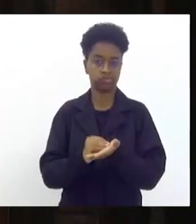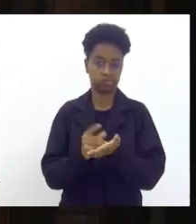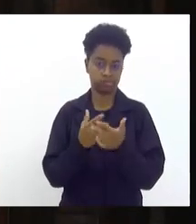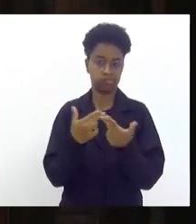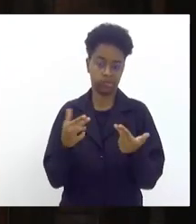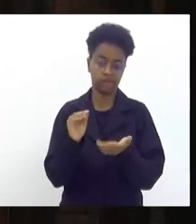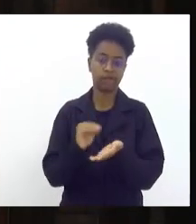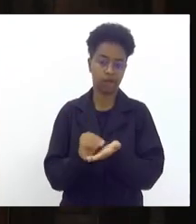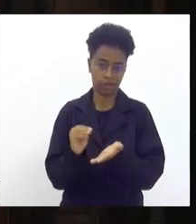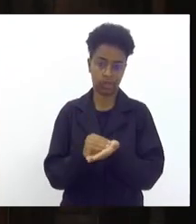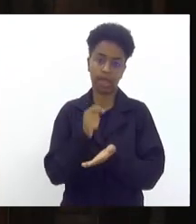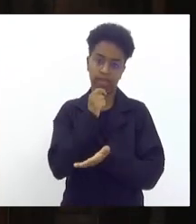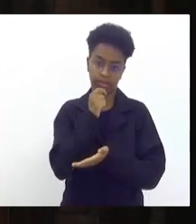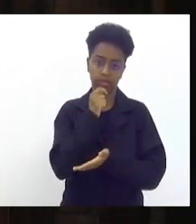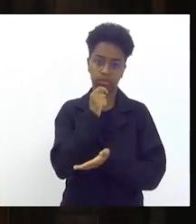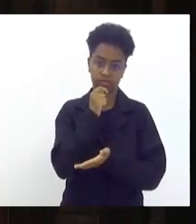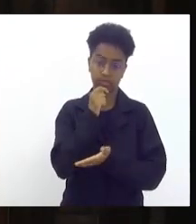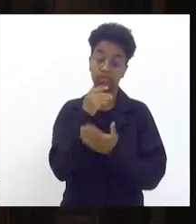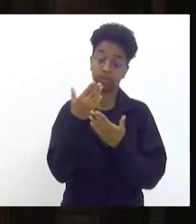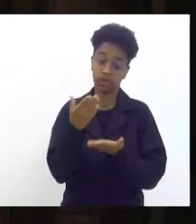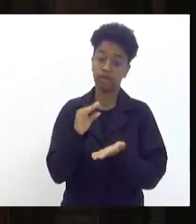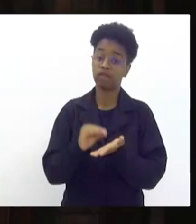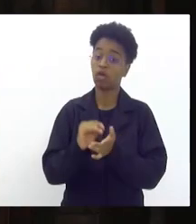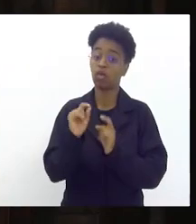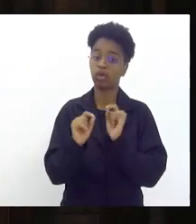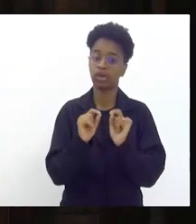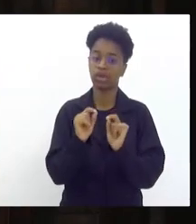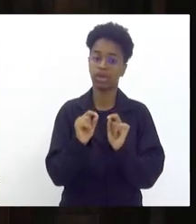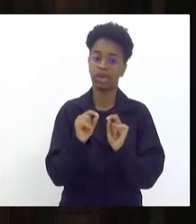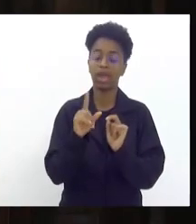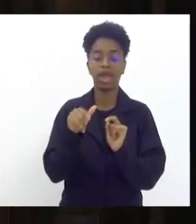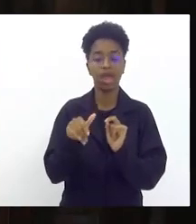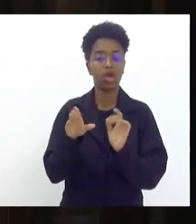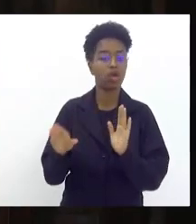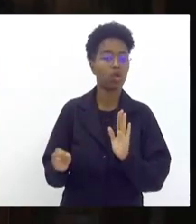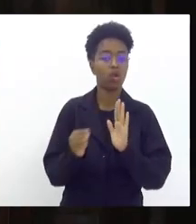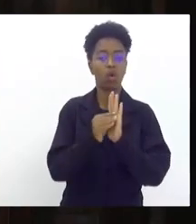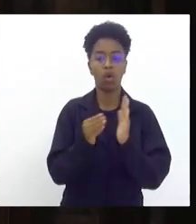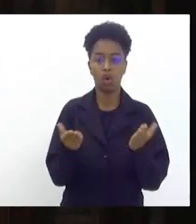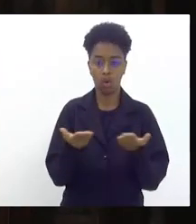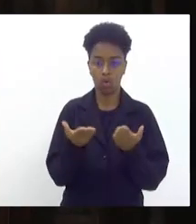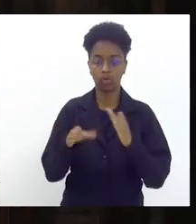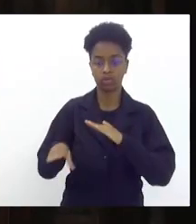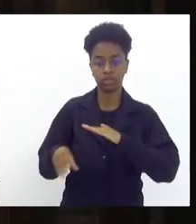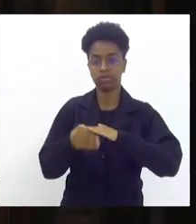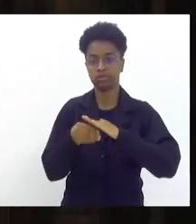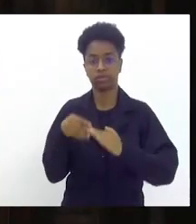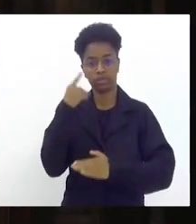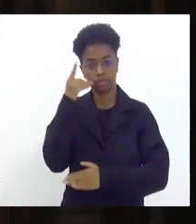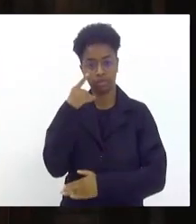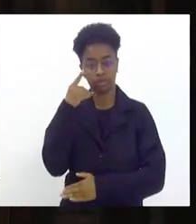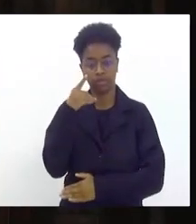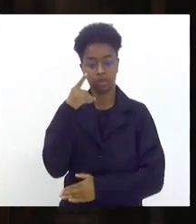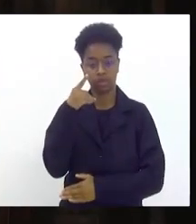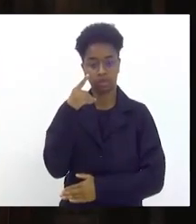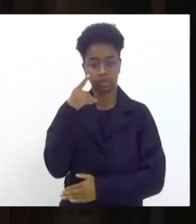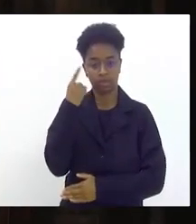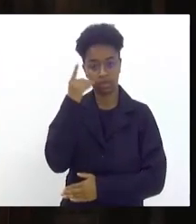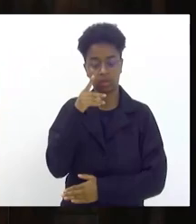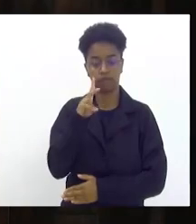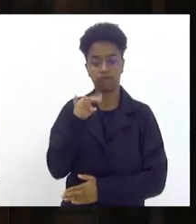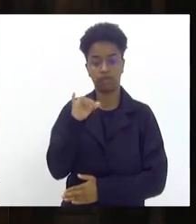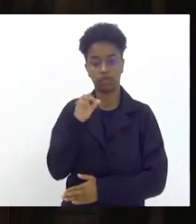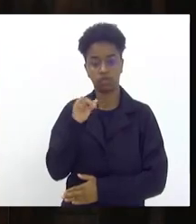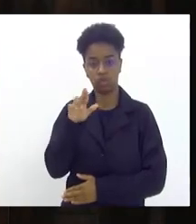está faltando uma perna nesse projeto e a perna que estava faltando foi colocada hoje com a emenda do vereador Vitor Júnior quando envolve